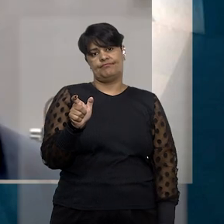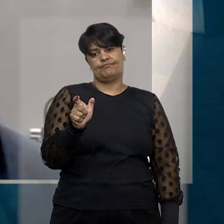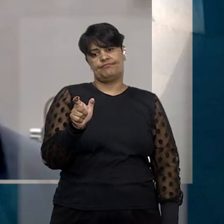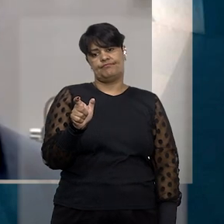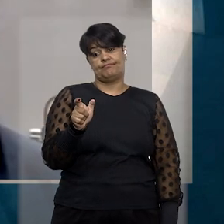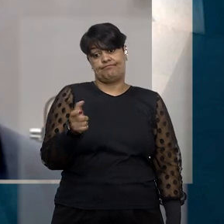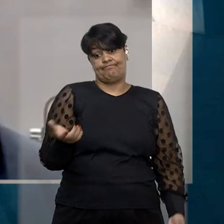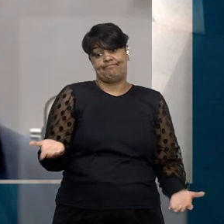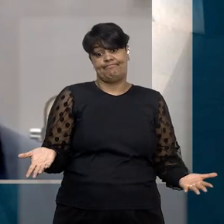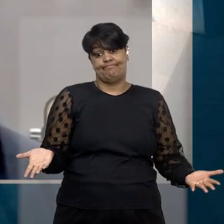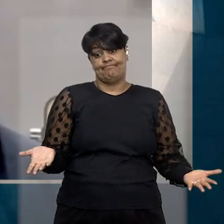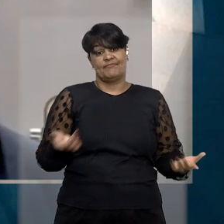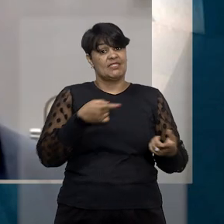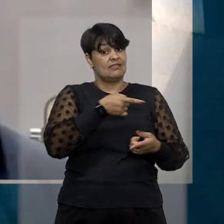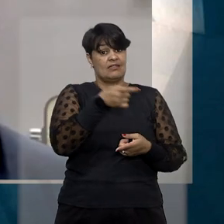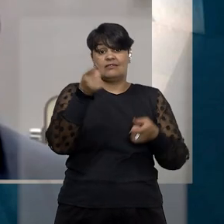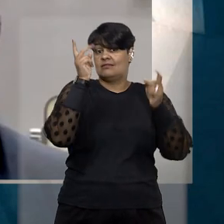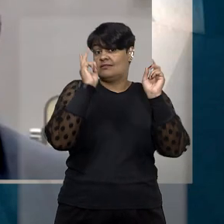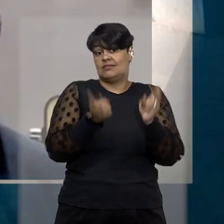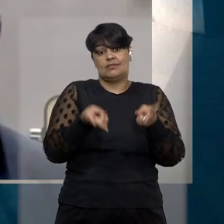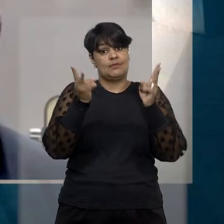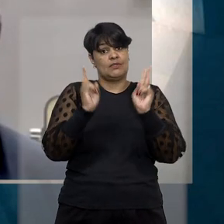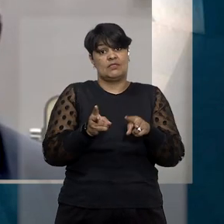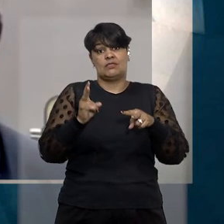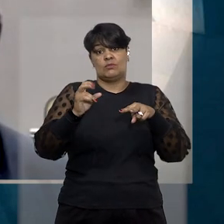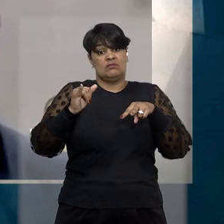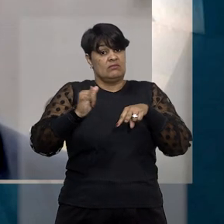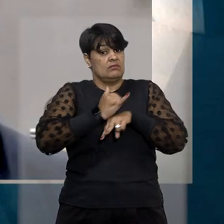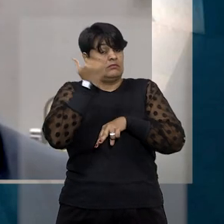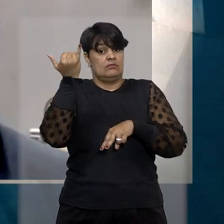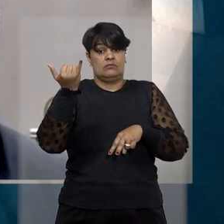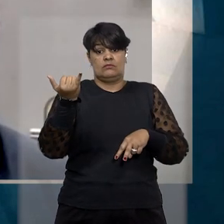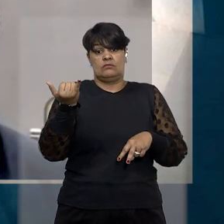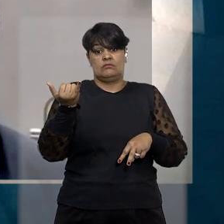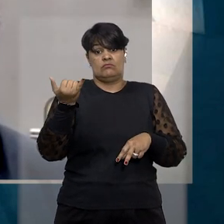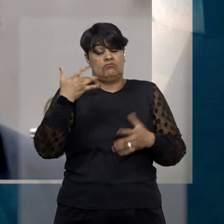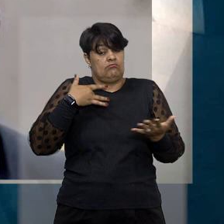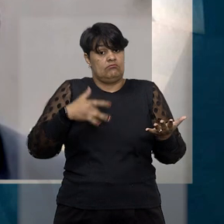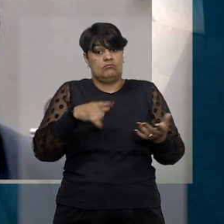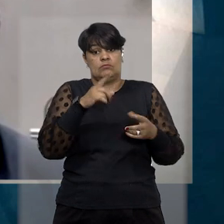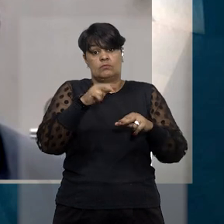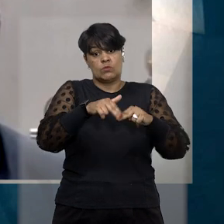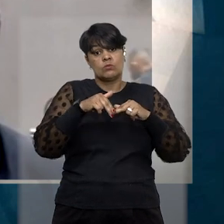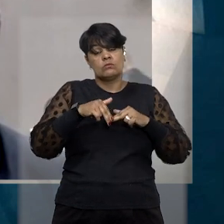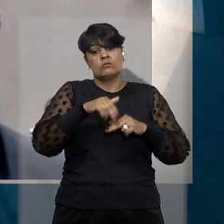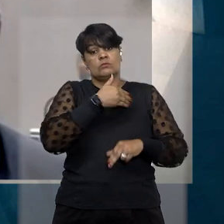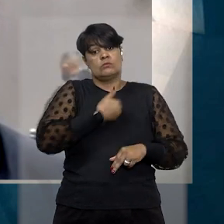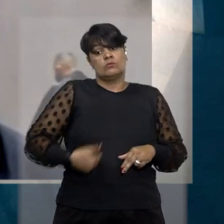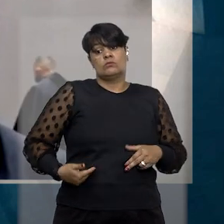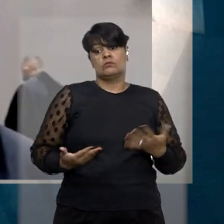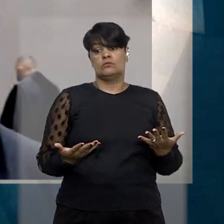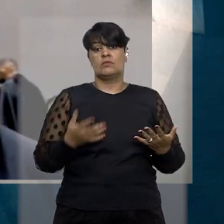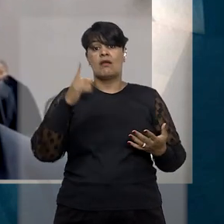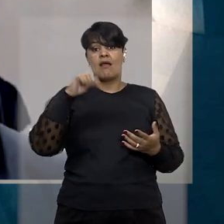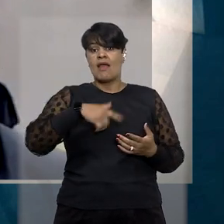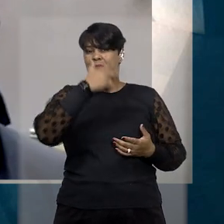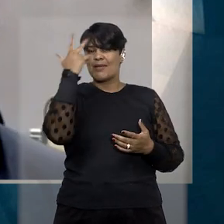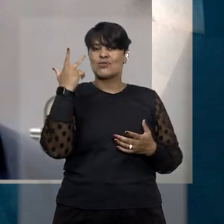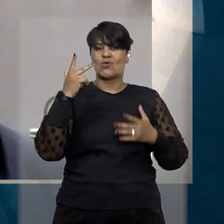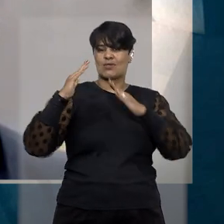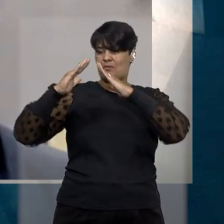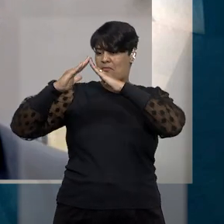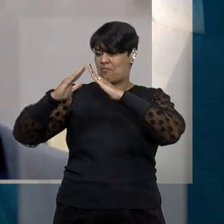as maiores vítimas deste tipo de ação do Estado. São pessoas que moram nas